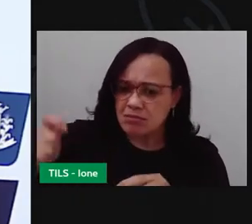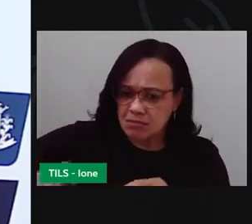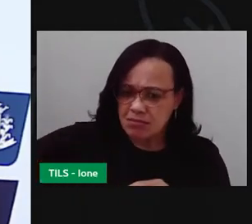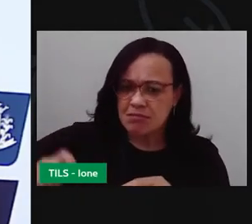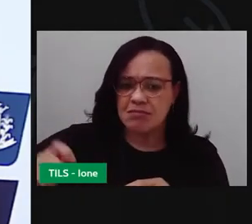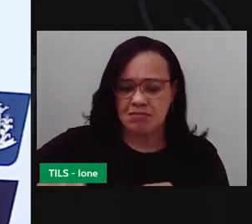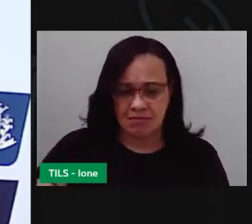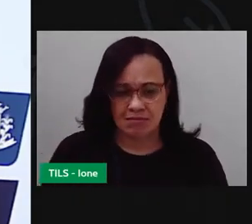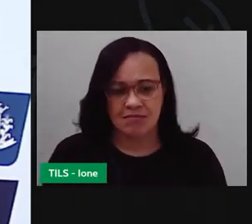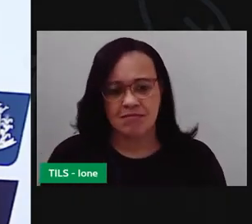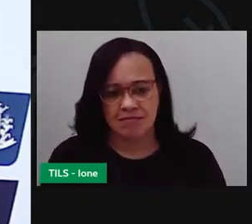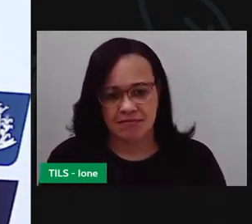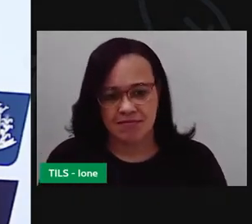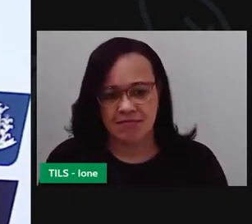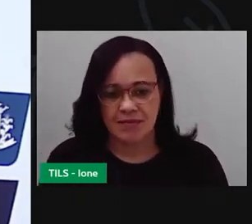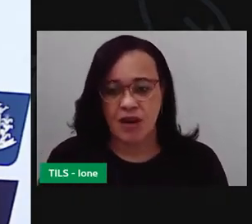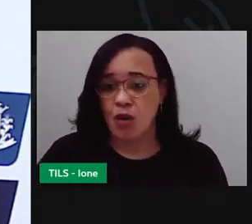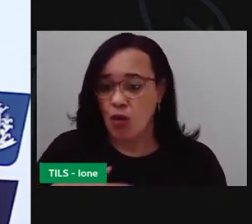azul.